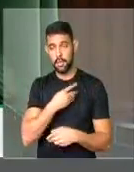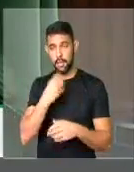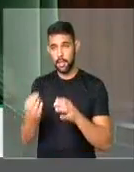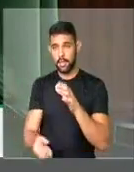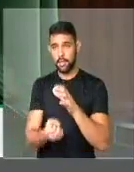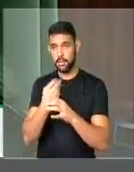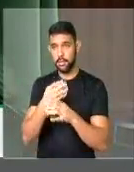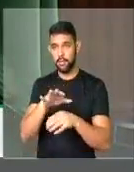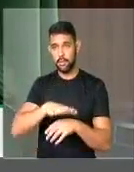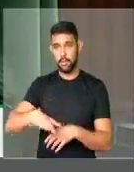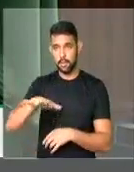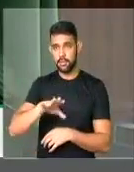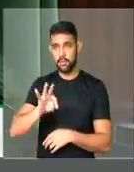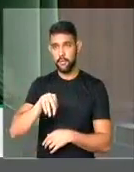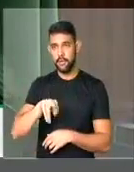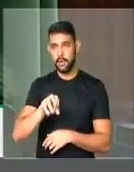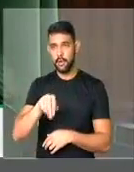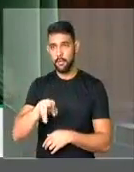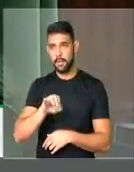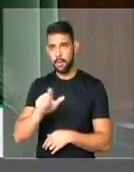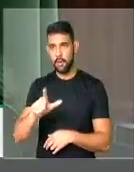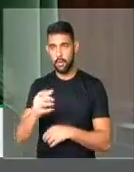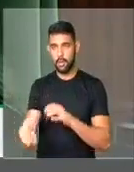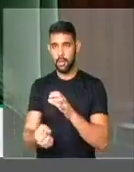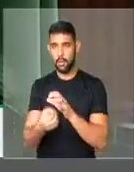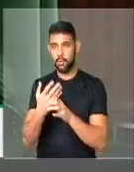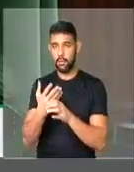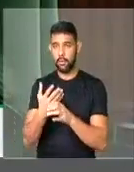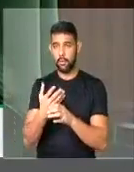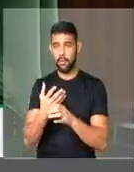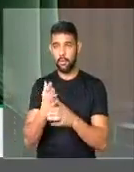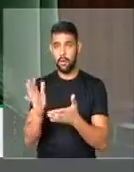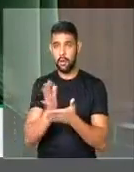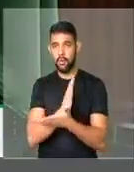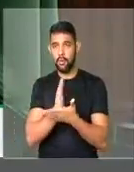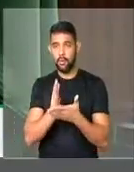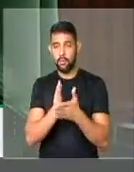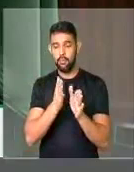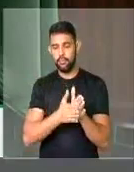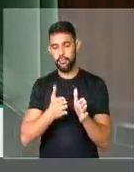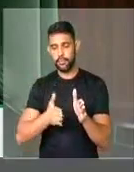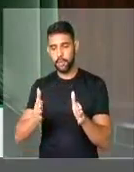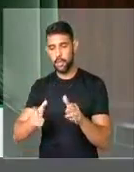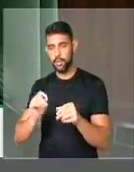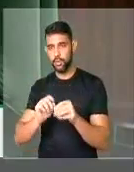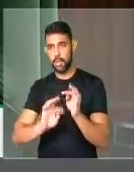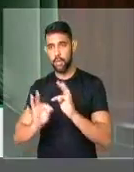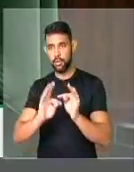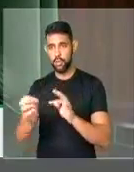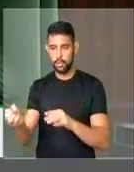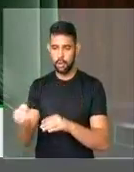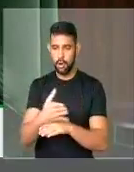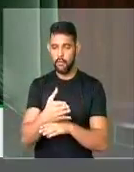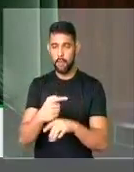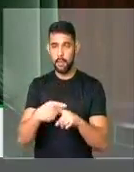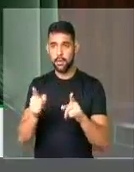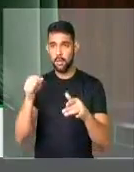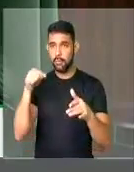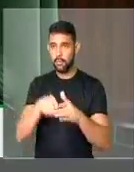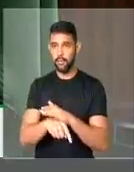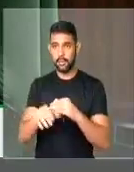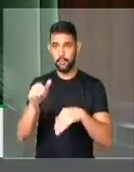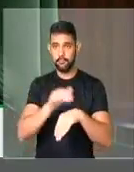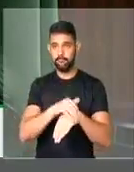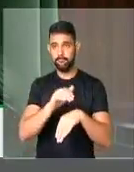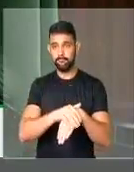implantação da Zona Franca de Manaus criou algum processo de modernização, mas aprofundando